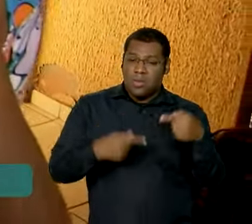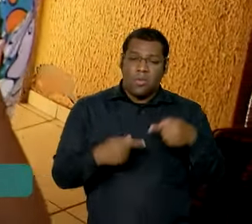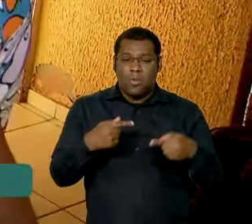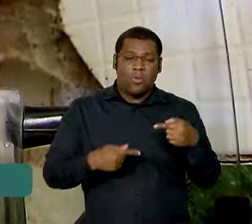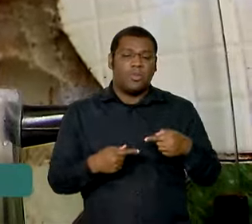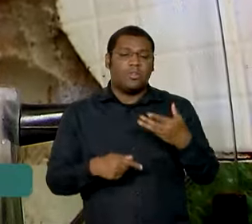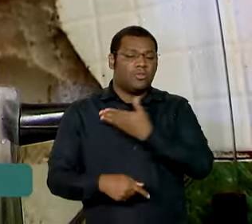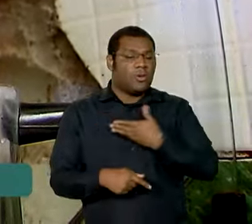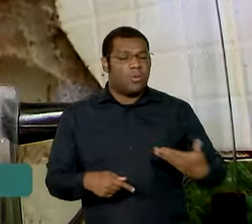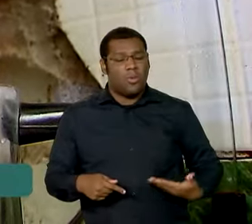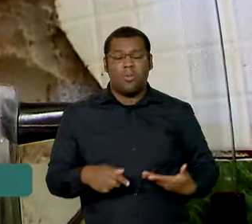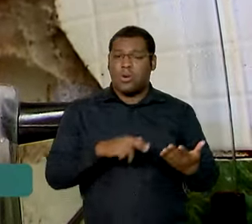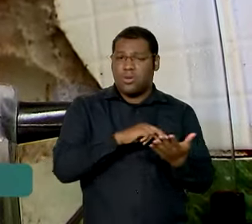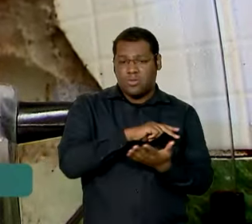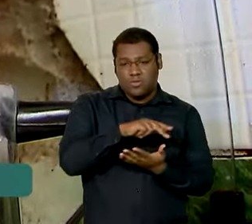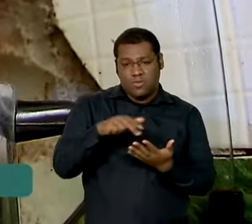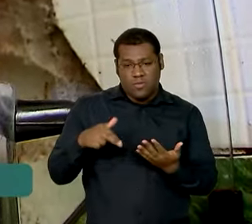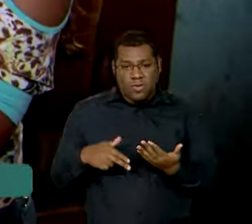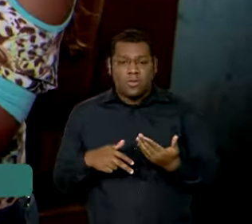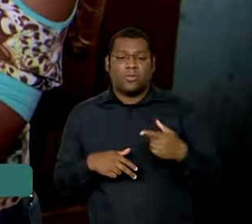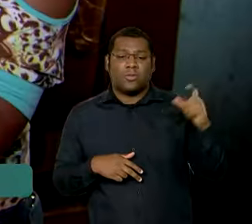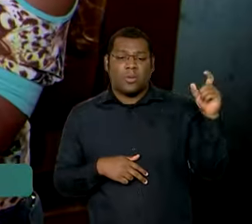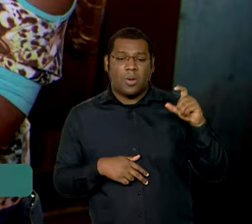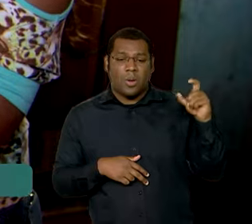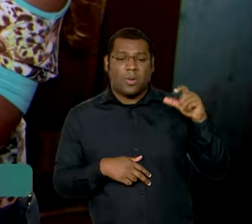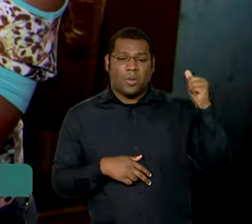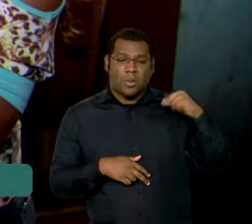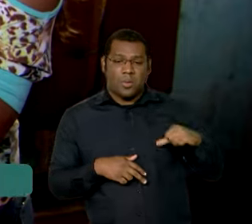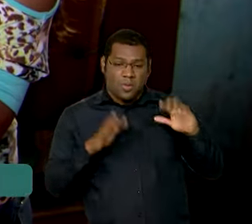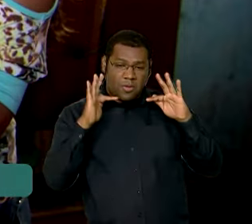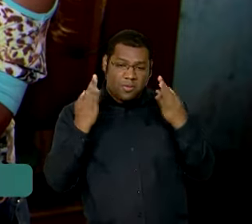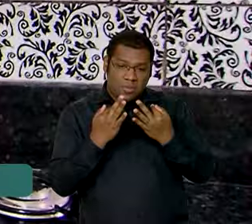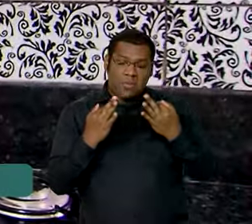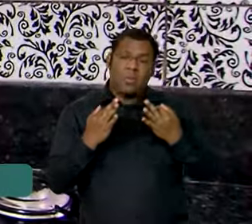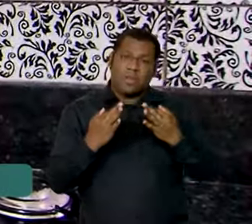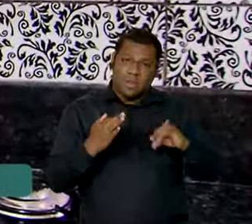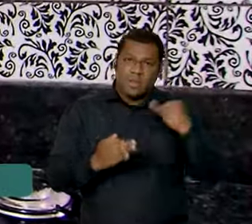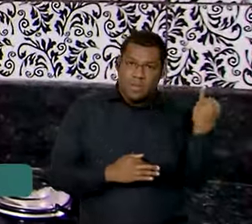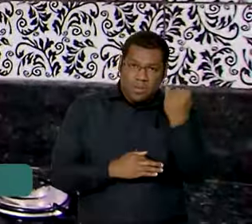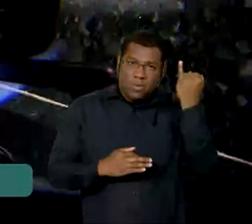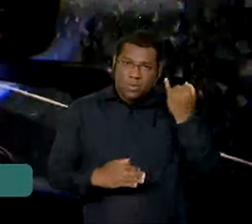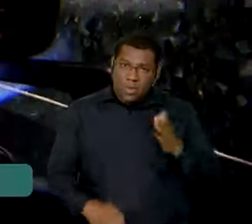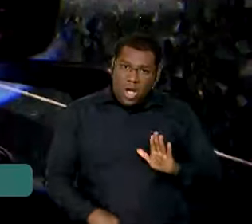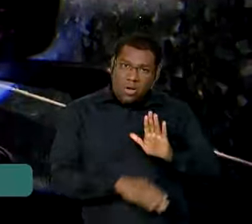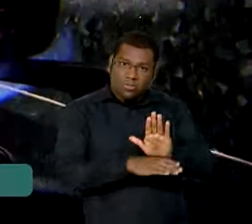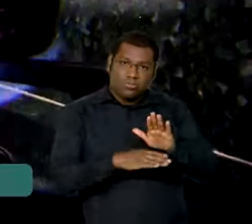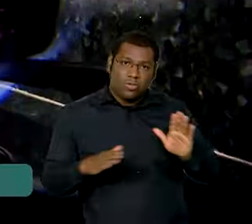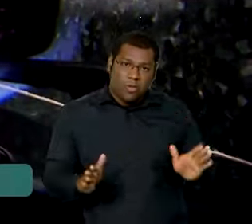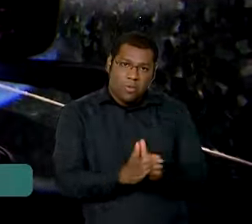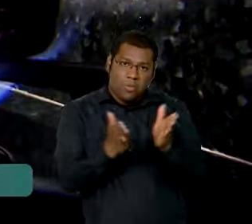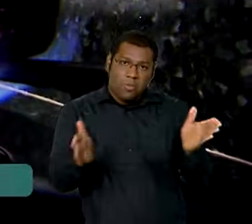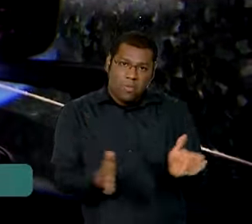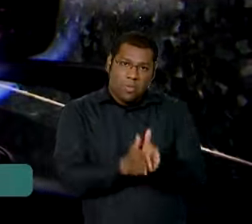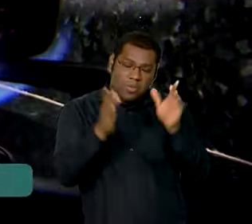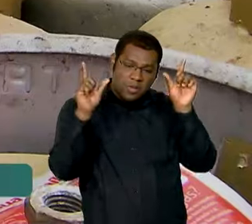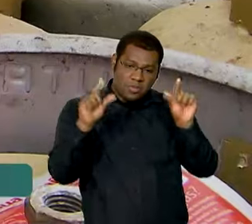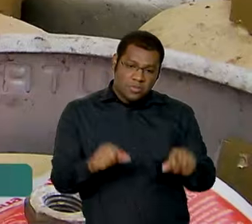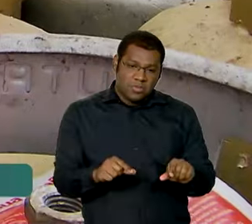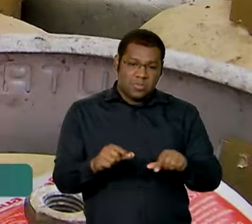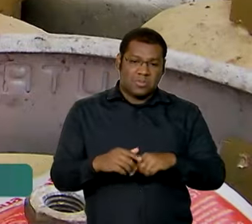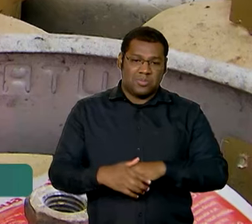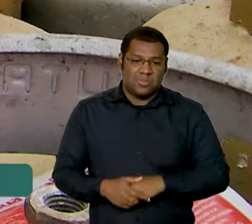Família é uma delas, muito importante para esse alívio imediato da pobreza, para a gente romper esse círculo intergeneracional.